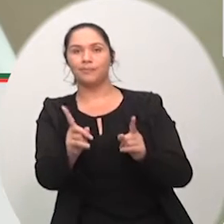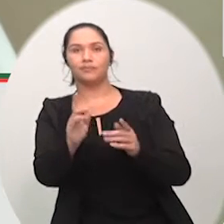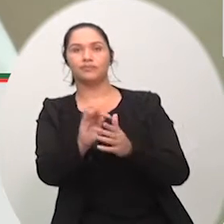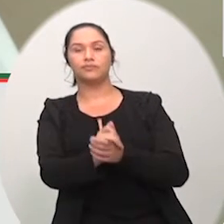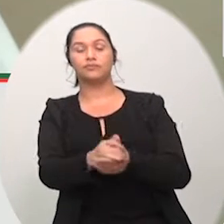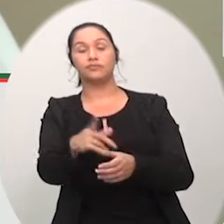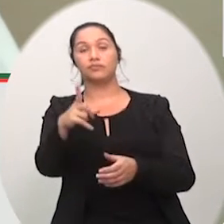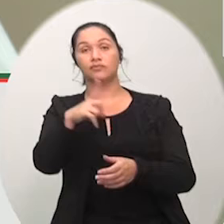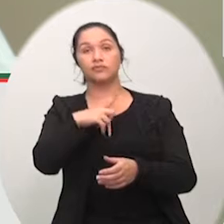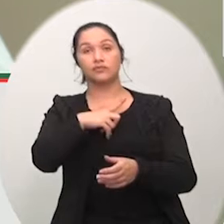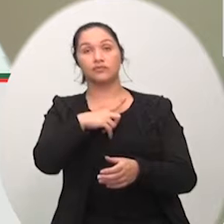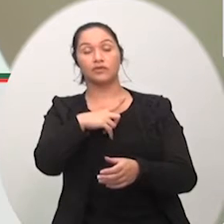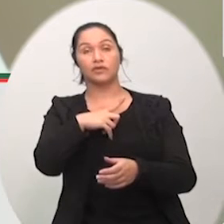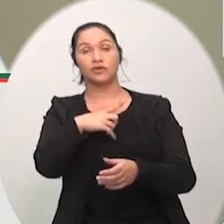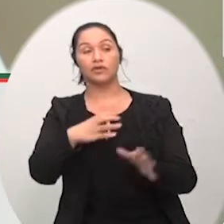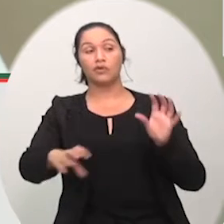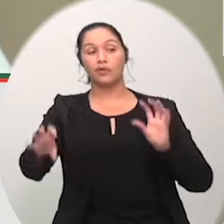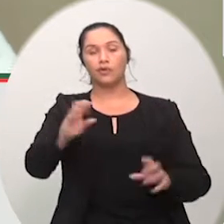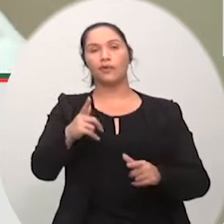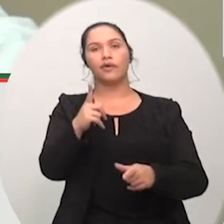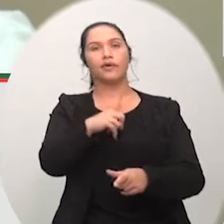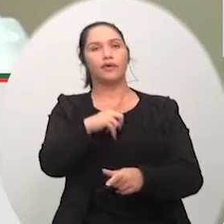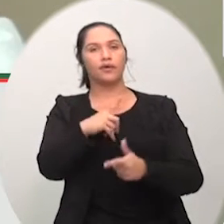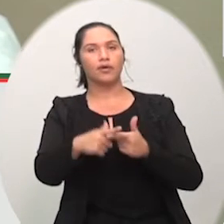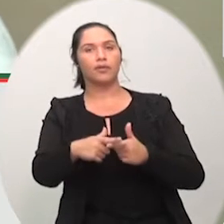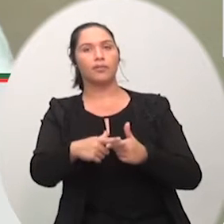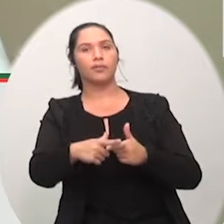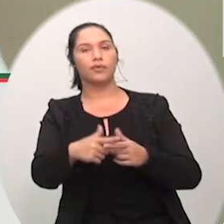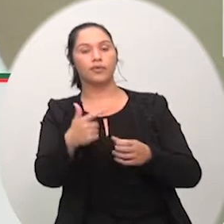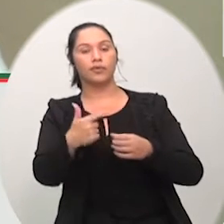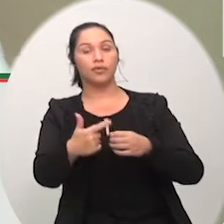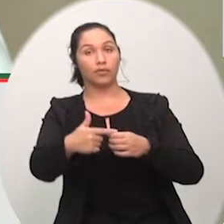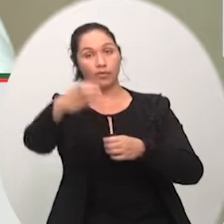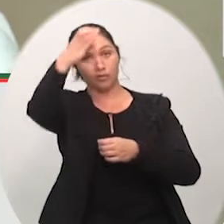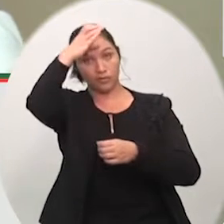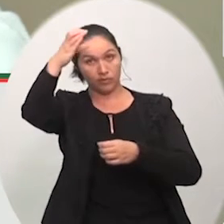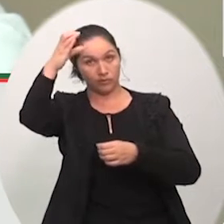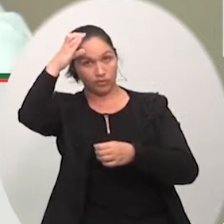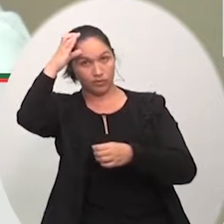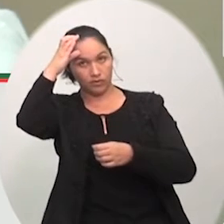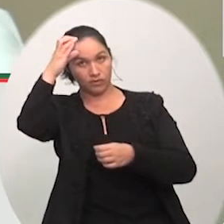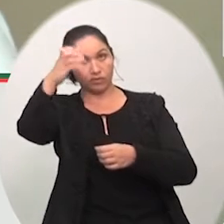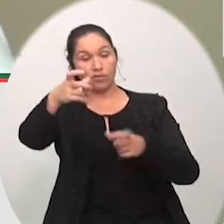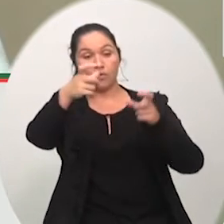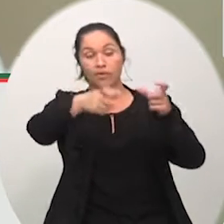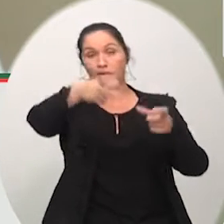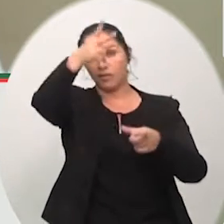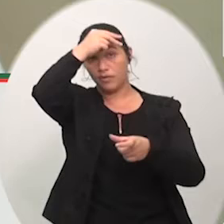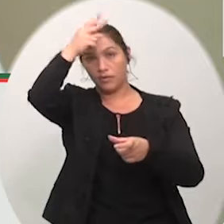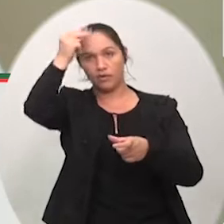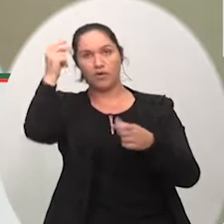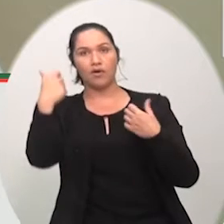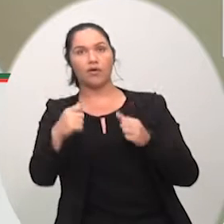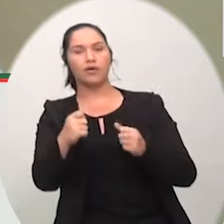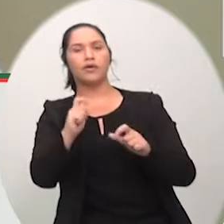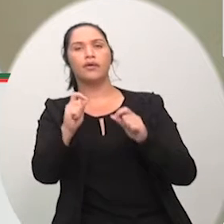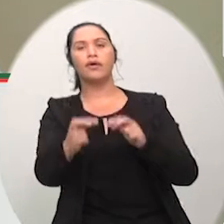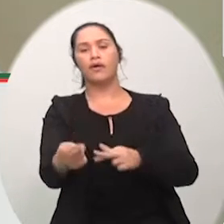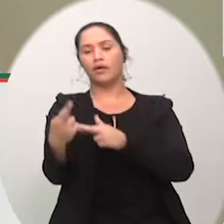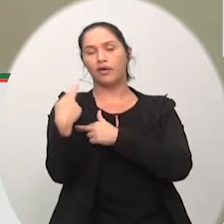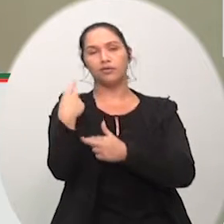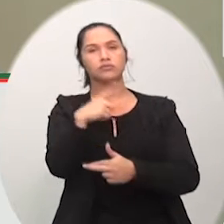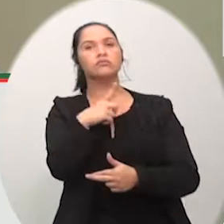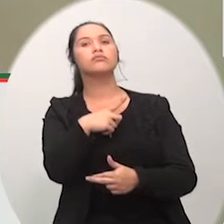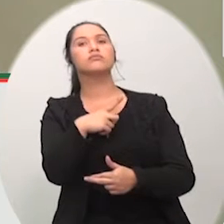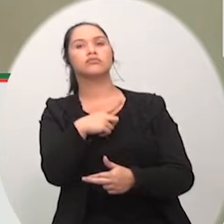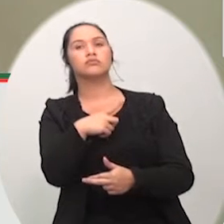tem que começar a tomar algumas posições de assumir os compromissos que realmente cabem. Porque eu vejo assim, tipo